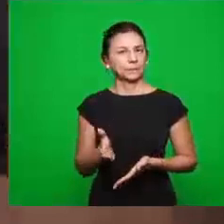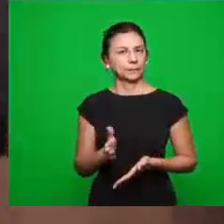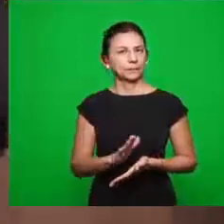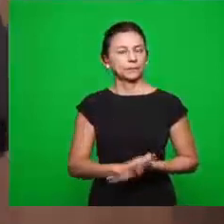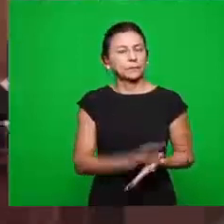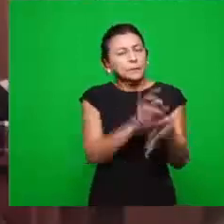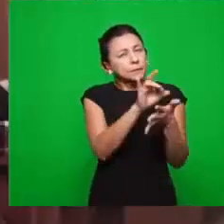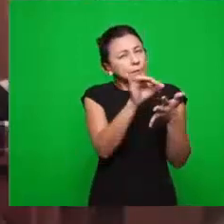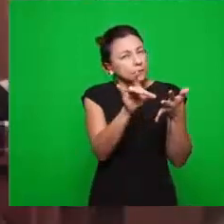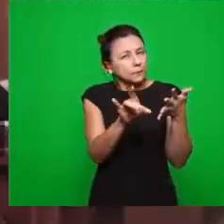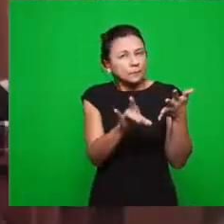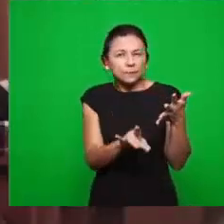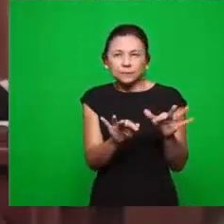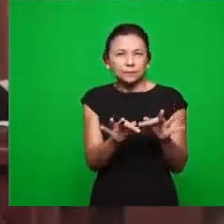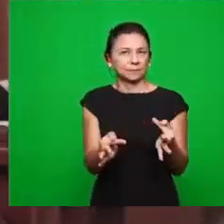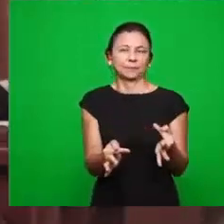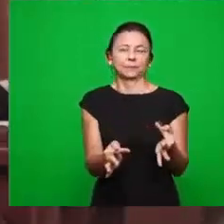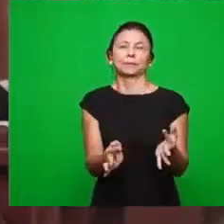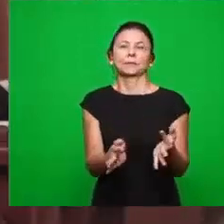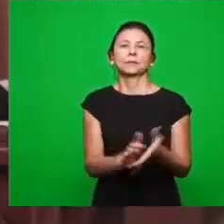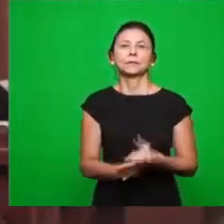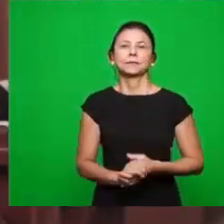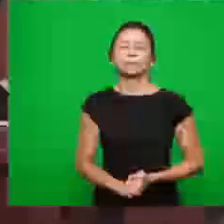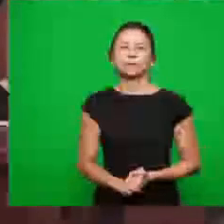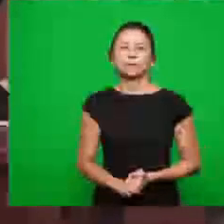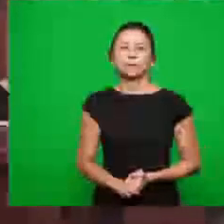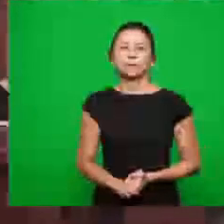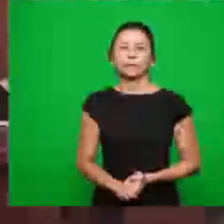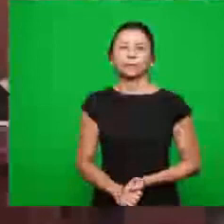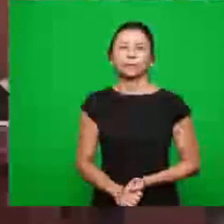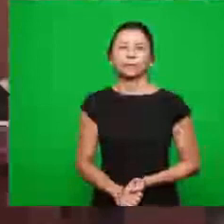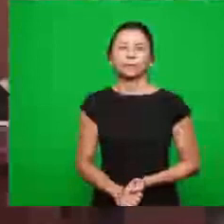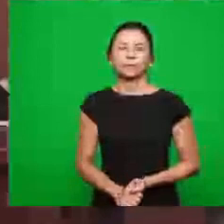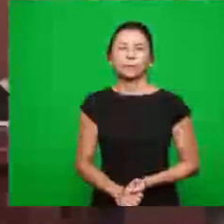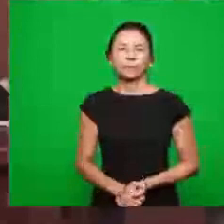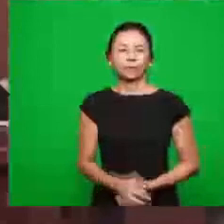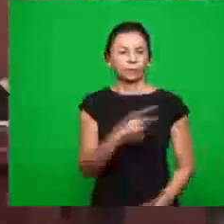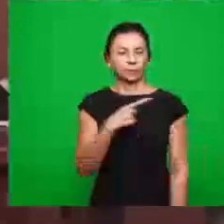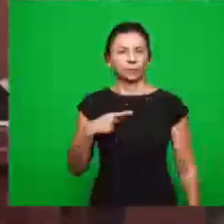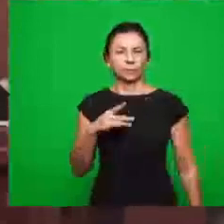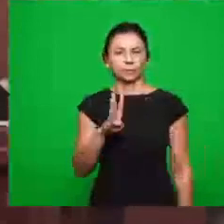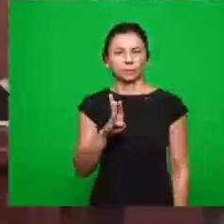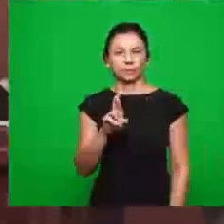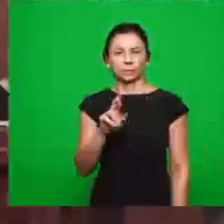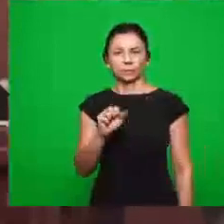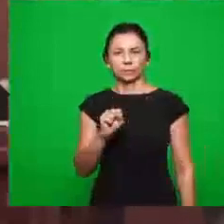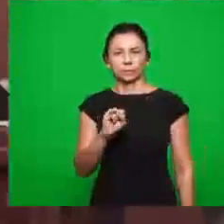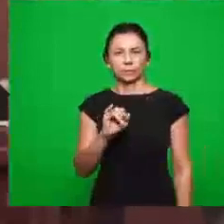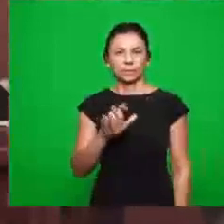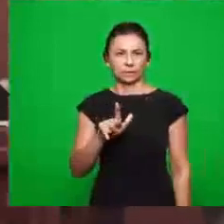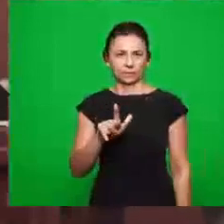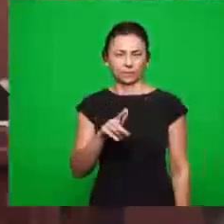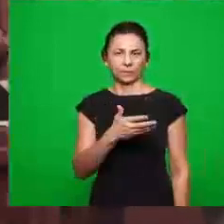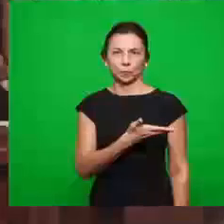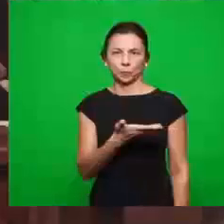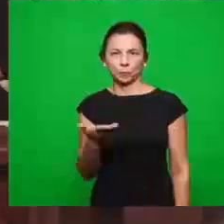pequenos detalhes. E nós vamos passar a palavra agora ao pastor Brasil para dar continuidade